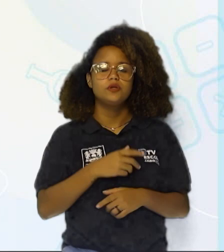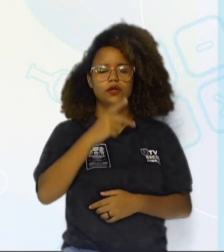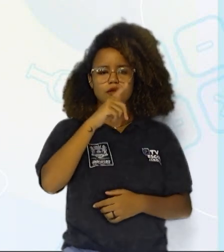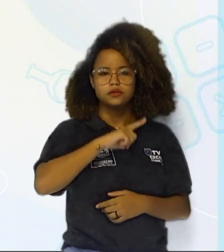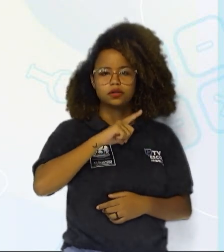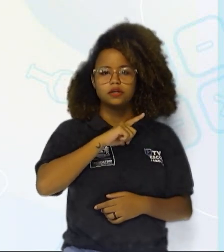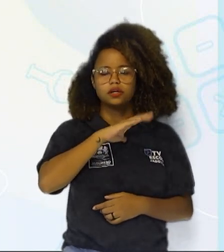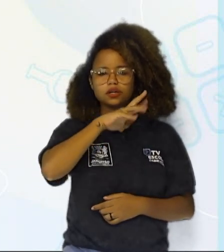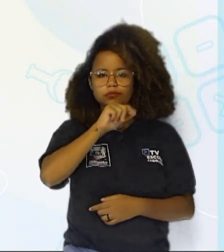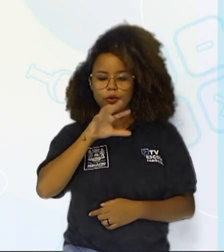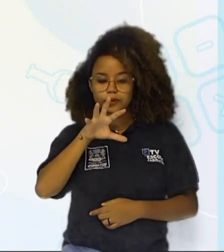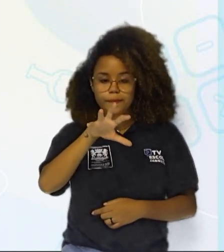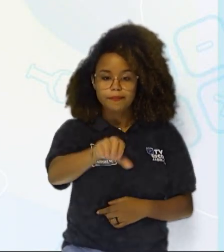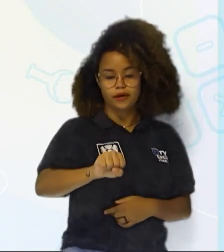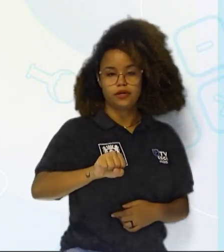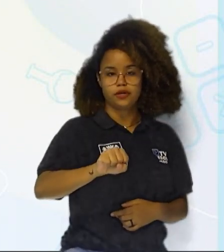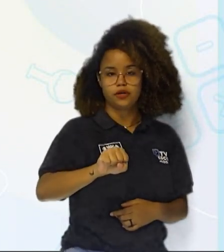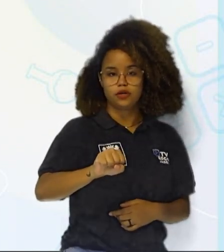e o caçador.